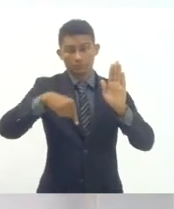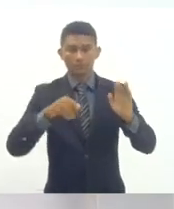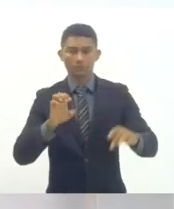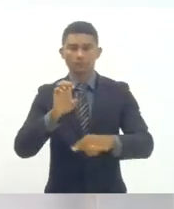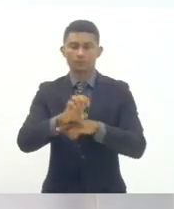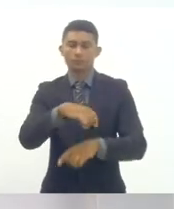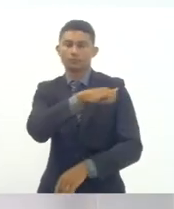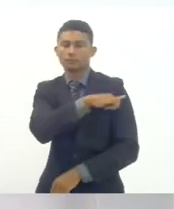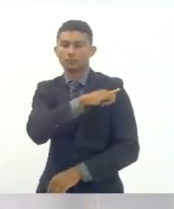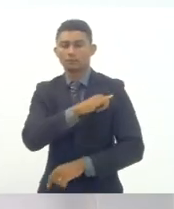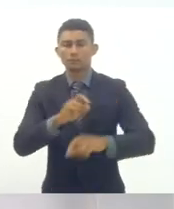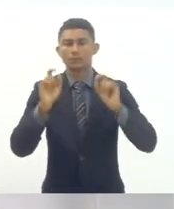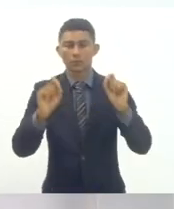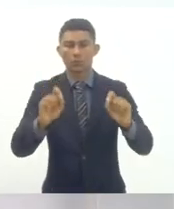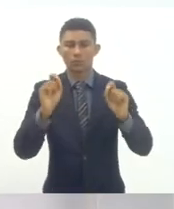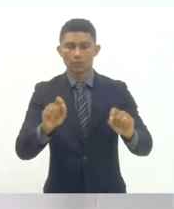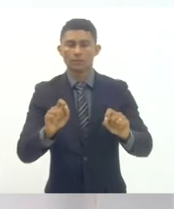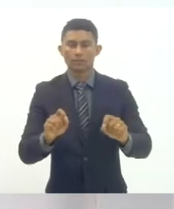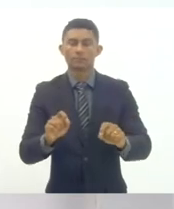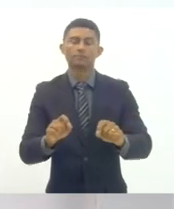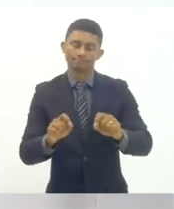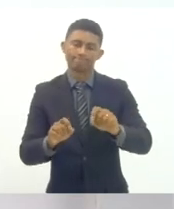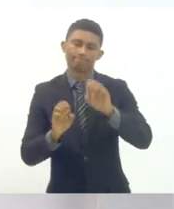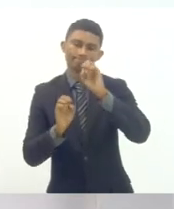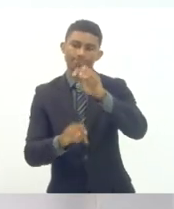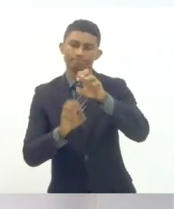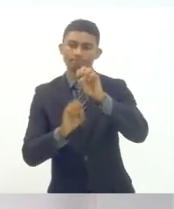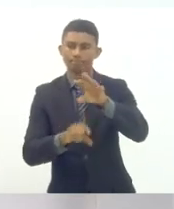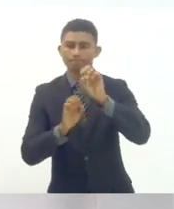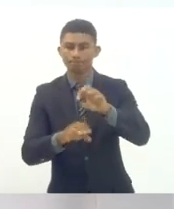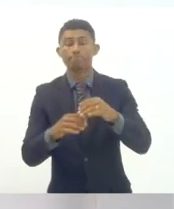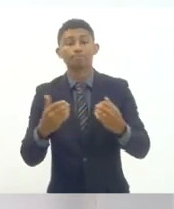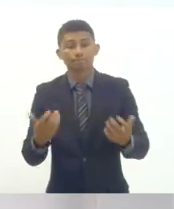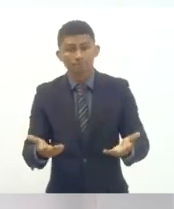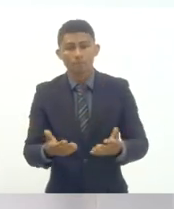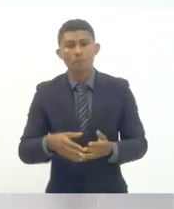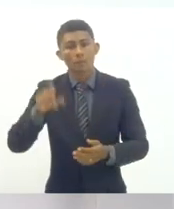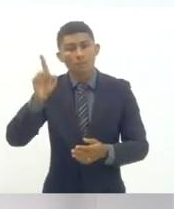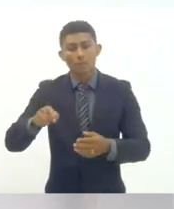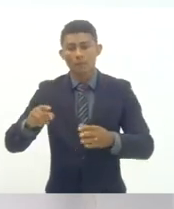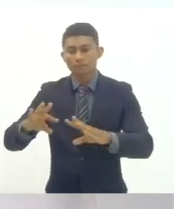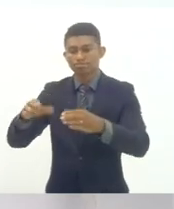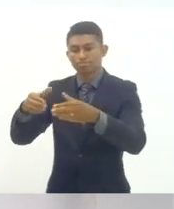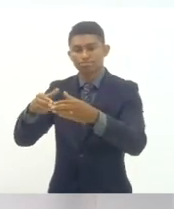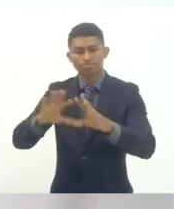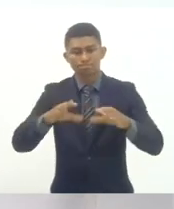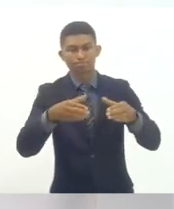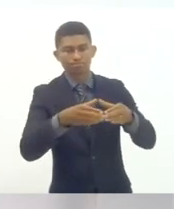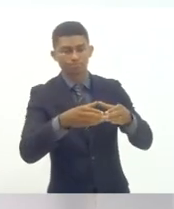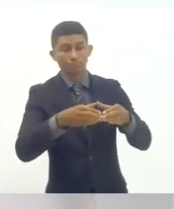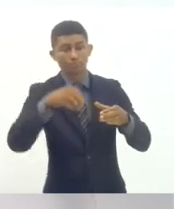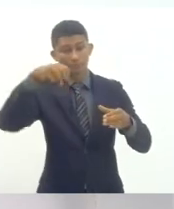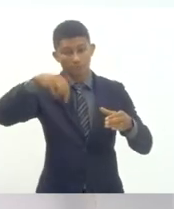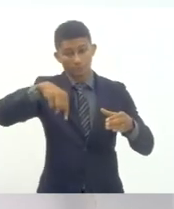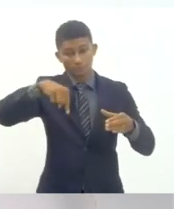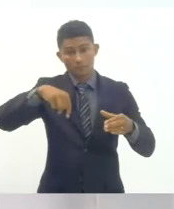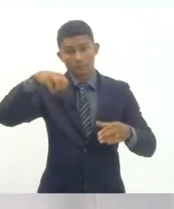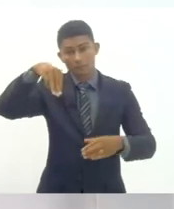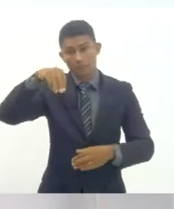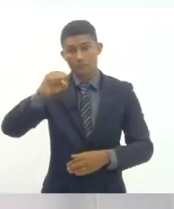no sentido da educação que é uma produção coletiva do setor de educação do MST aqui do Rio de Janeiro